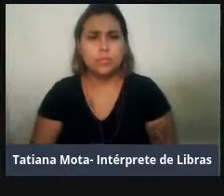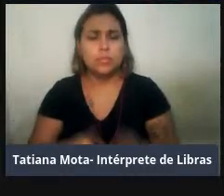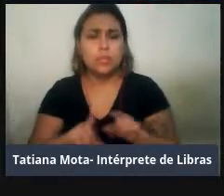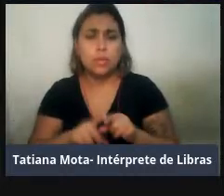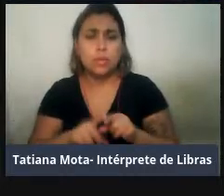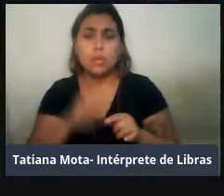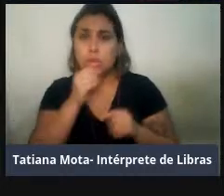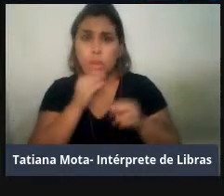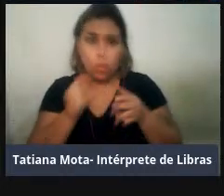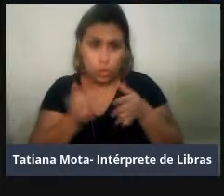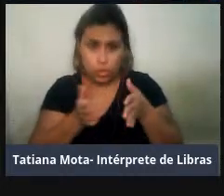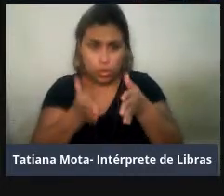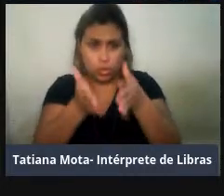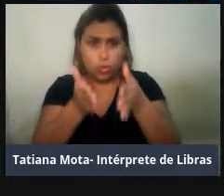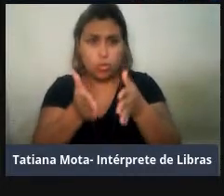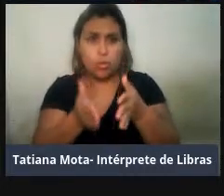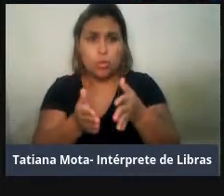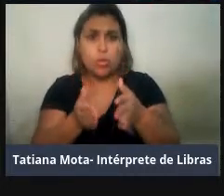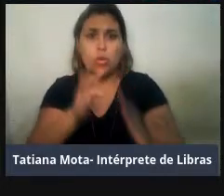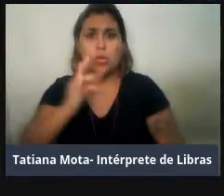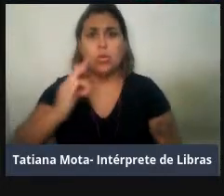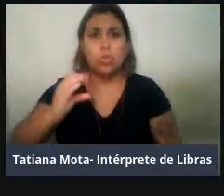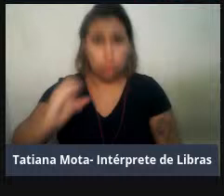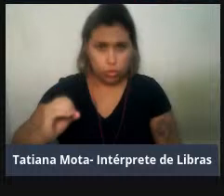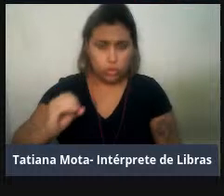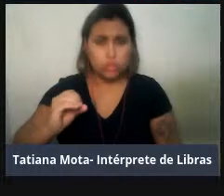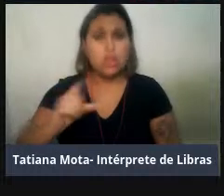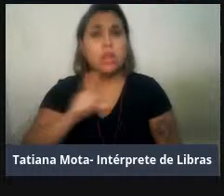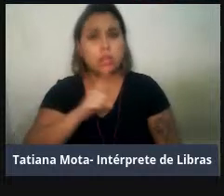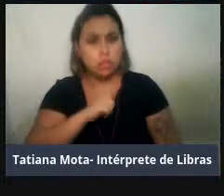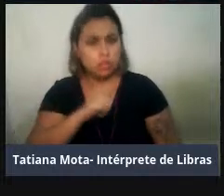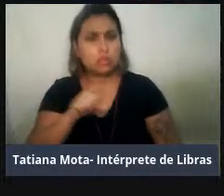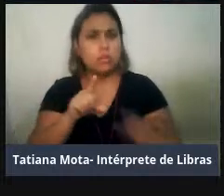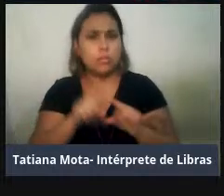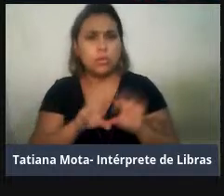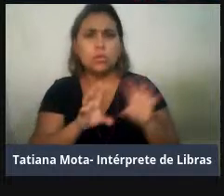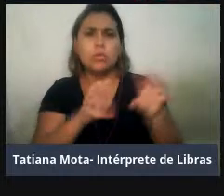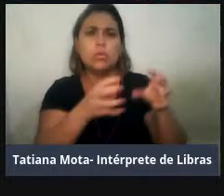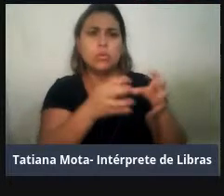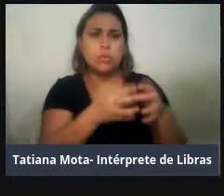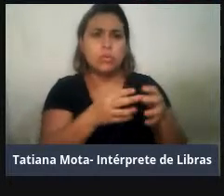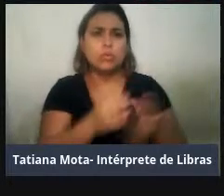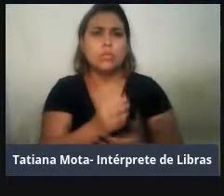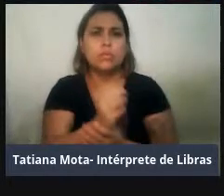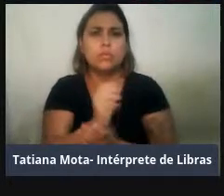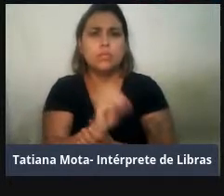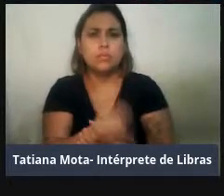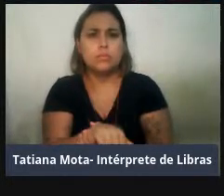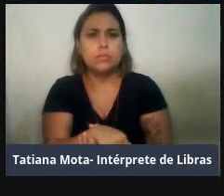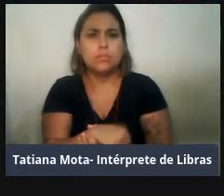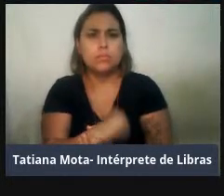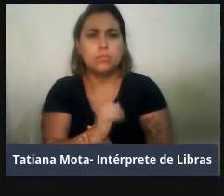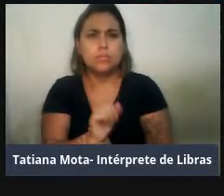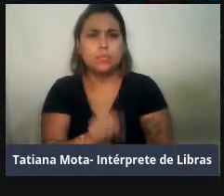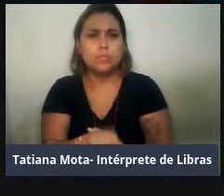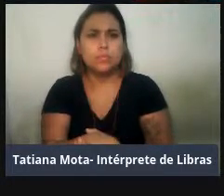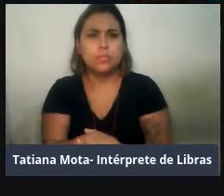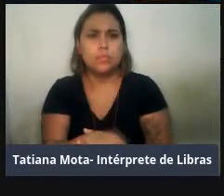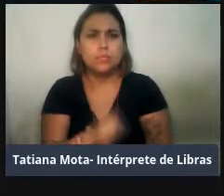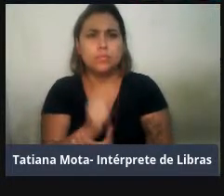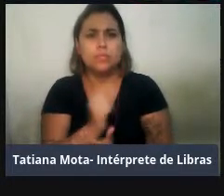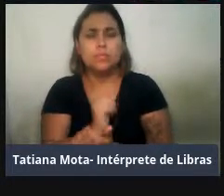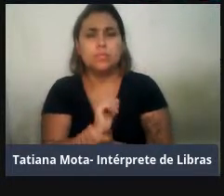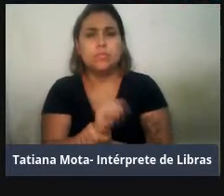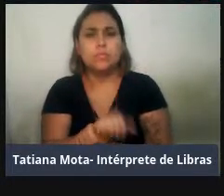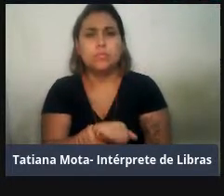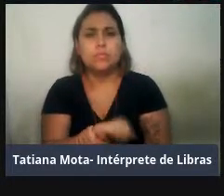eles se agruparam com os bichos marinhos, e a gente vai falar disso um pouquinho depois, mais para frente. Então, aqui a